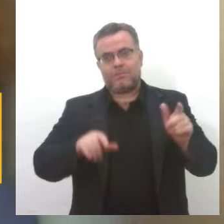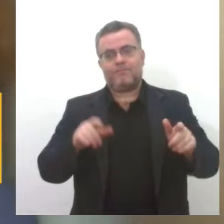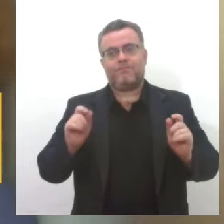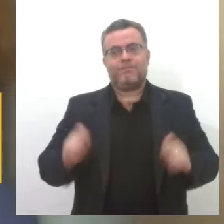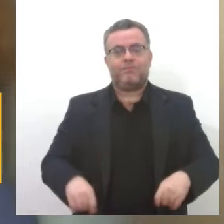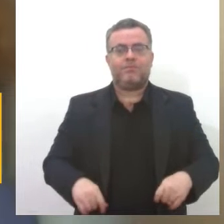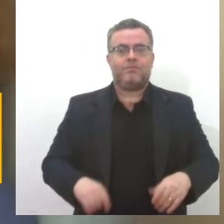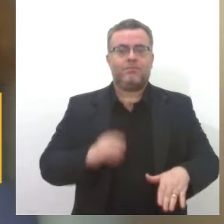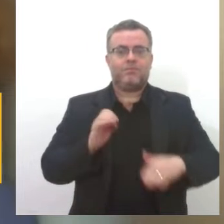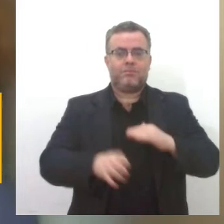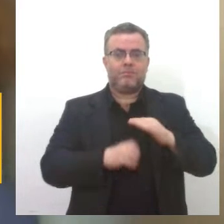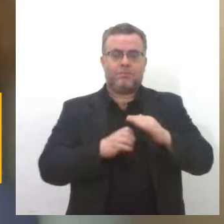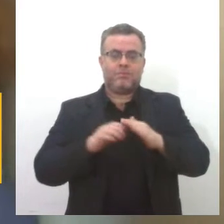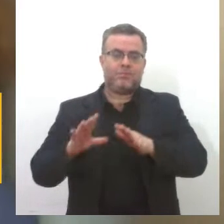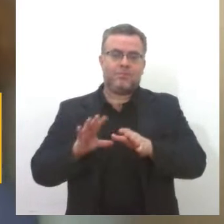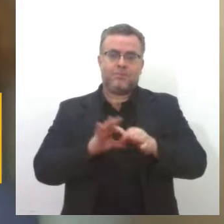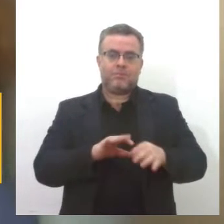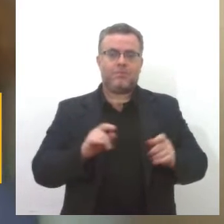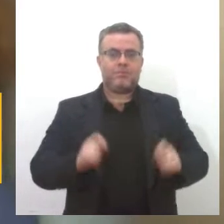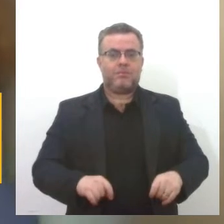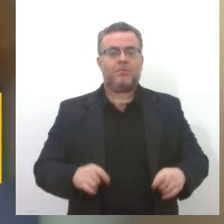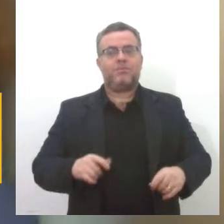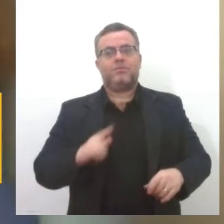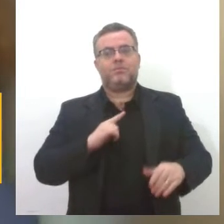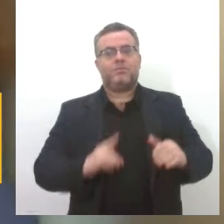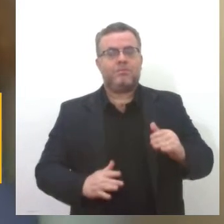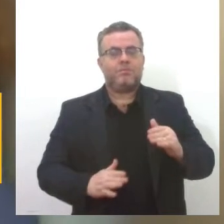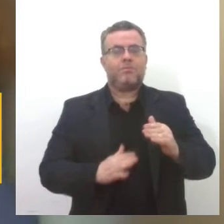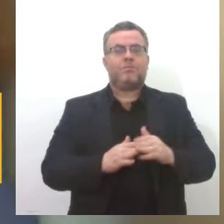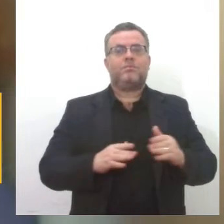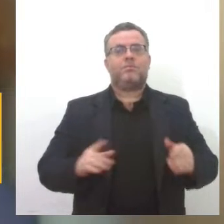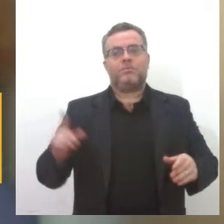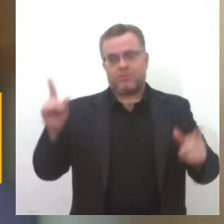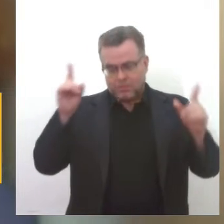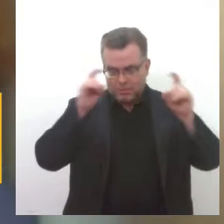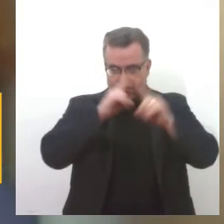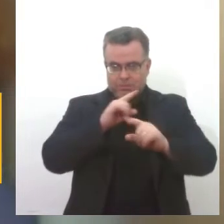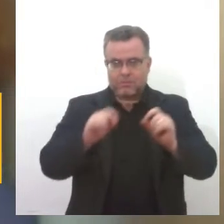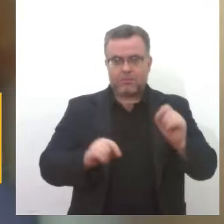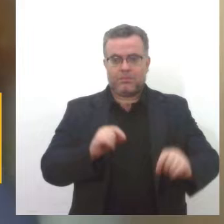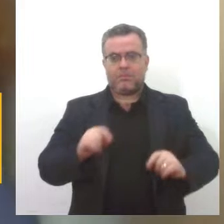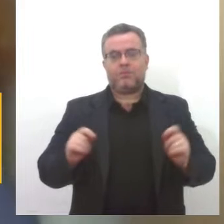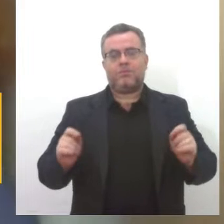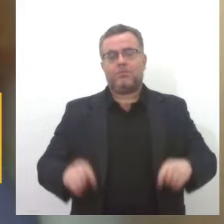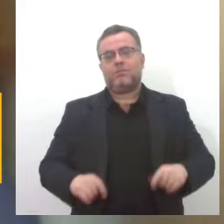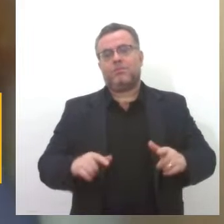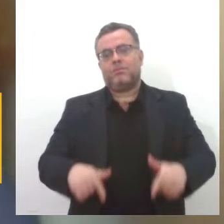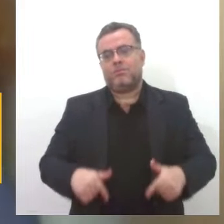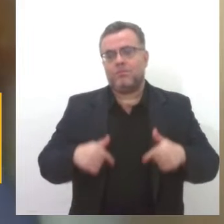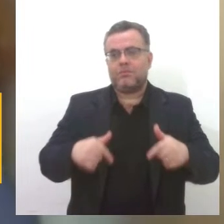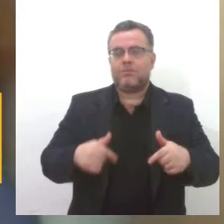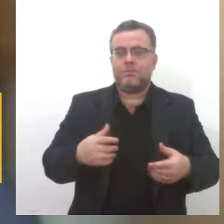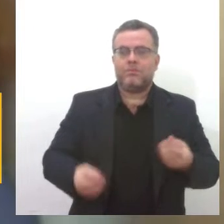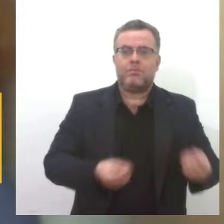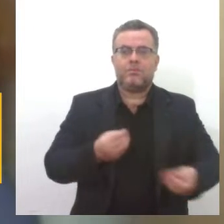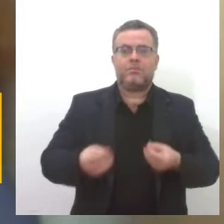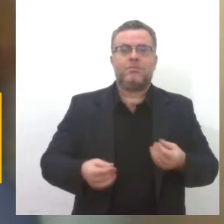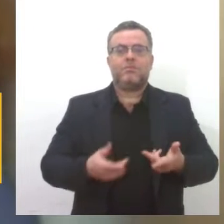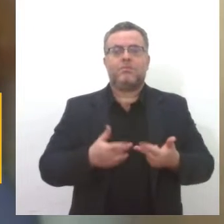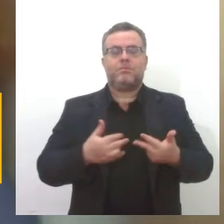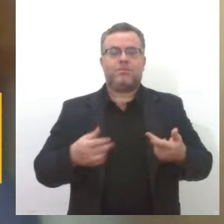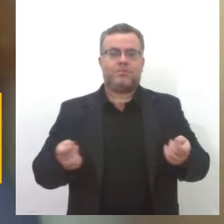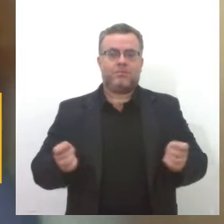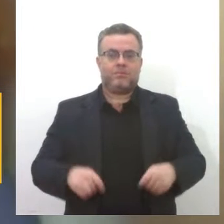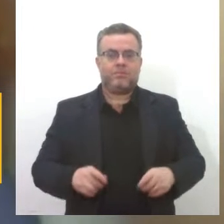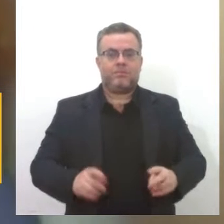da empresa. Então, ainda tem algumas limitações, dificuldades que as mulheres têm para galgar alguns cargos dentro desses